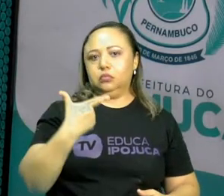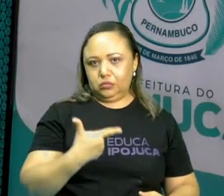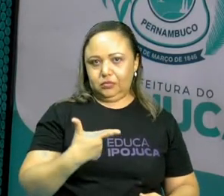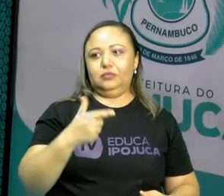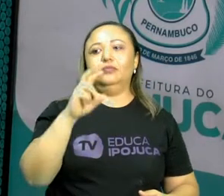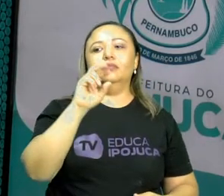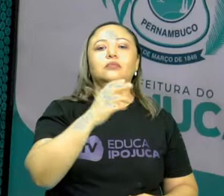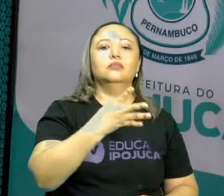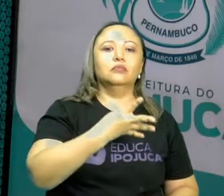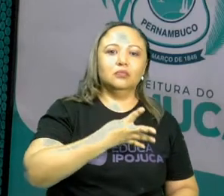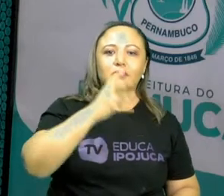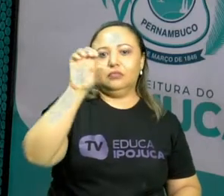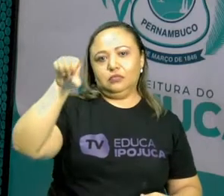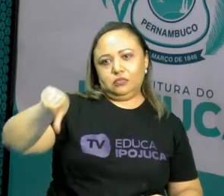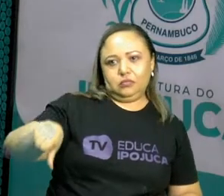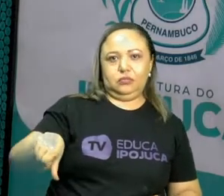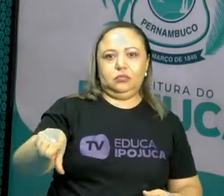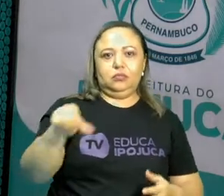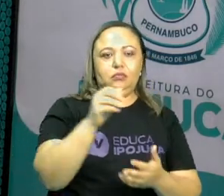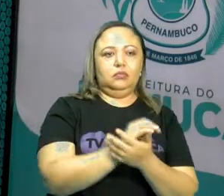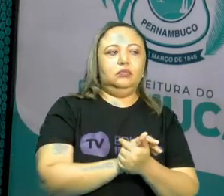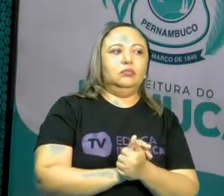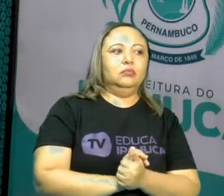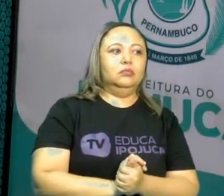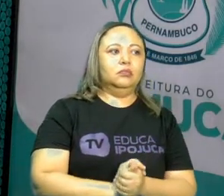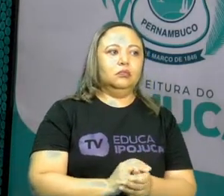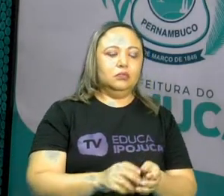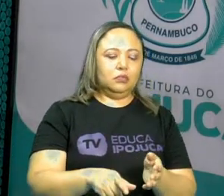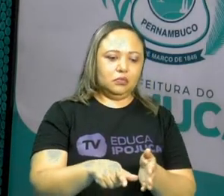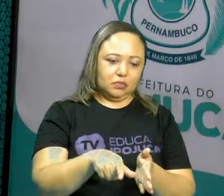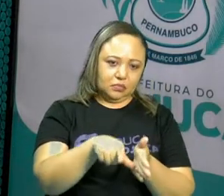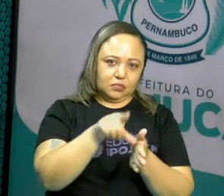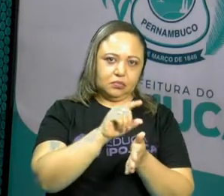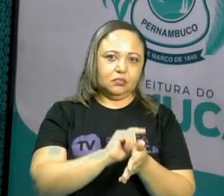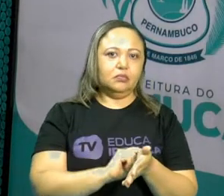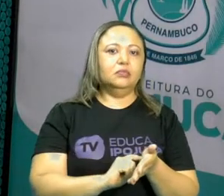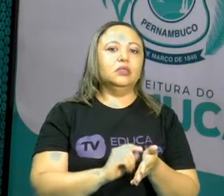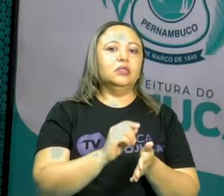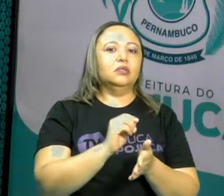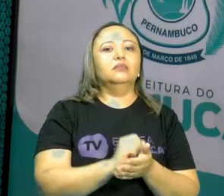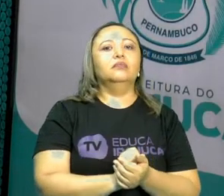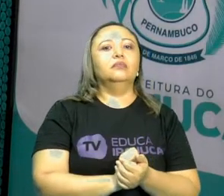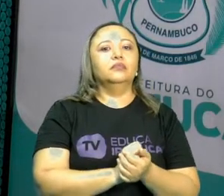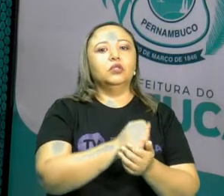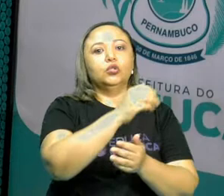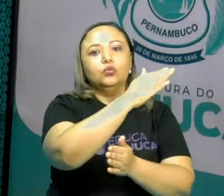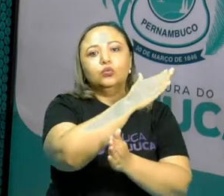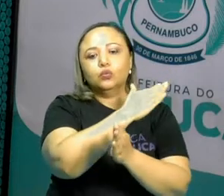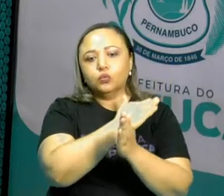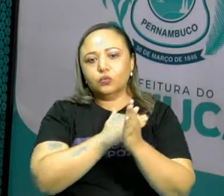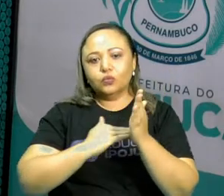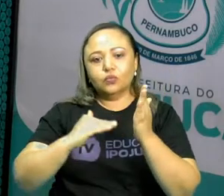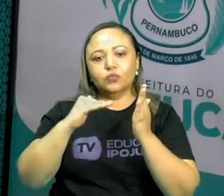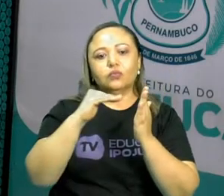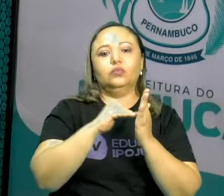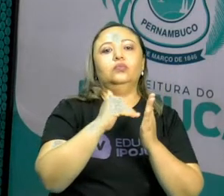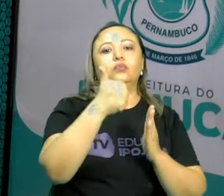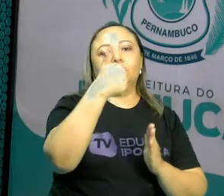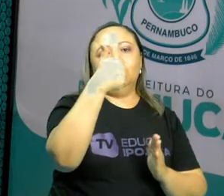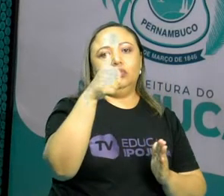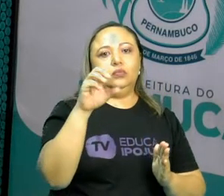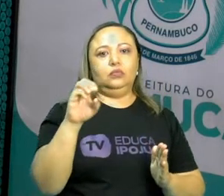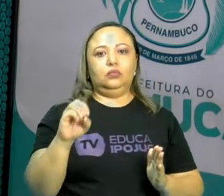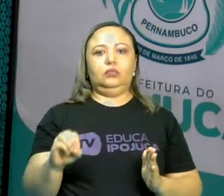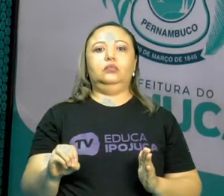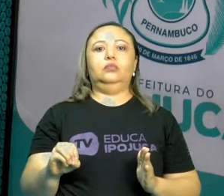e assim por diante. Antes que eu esqueça, todos os múltiplos de 10 também recebem o nome especial.